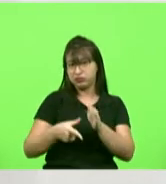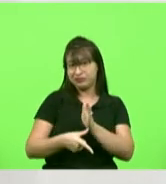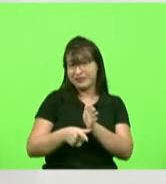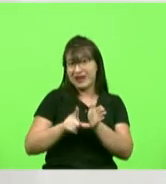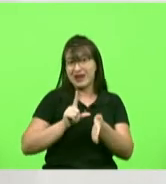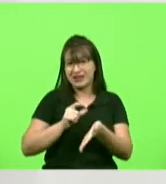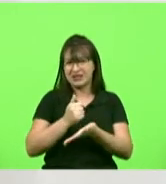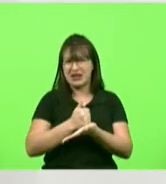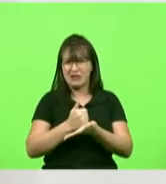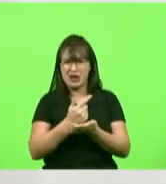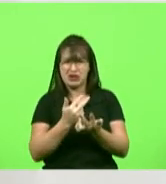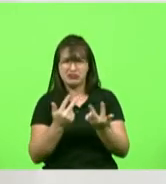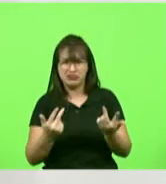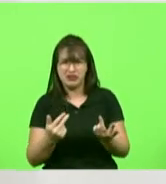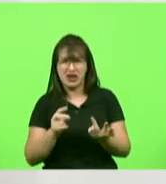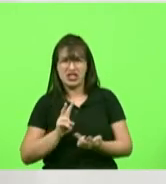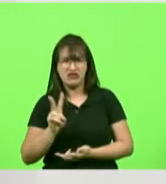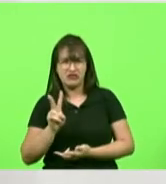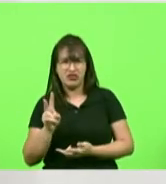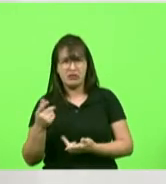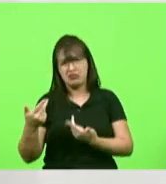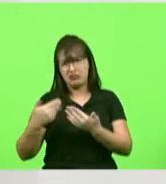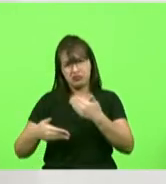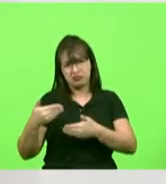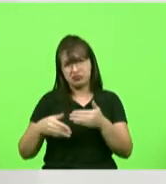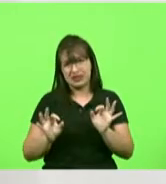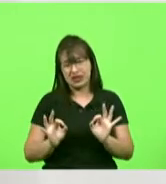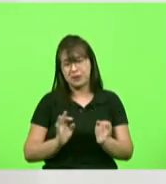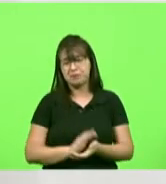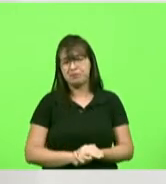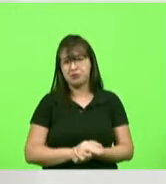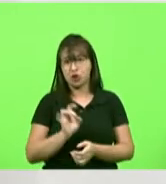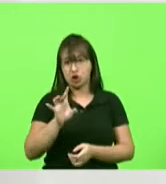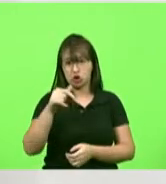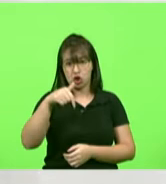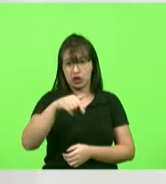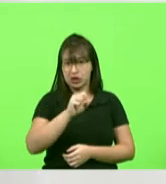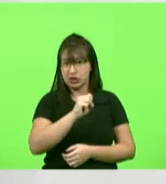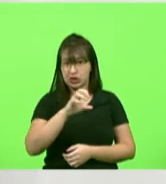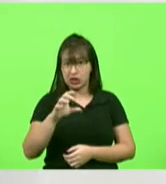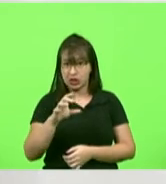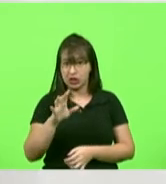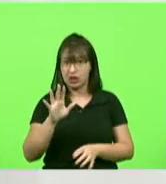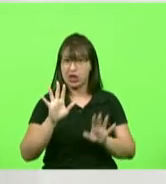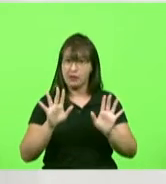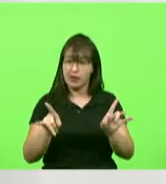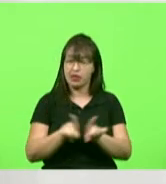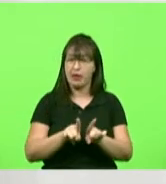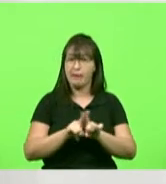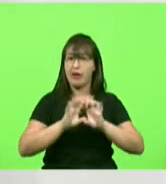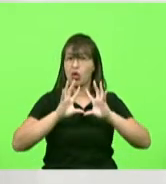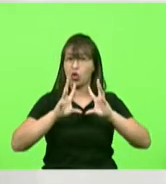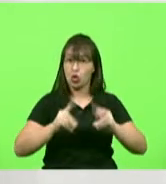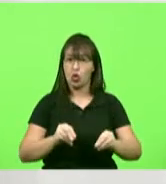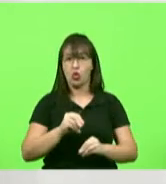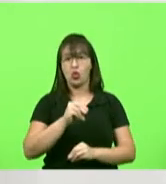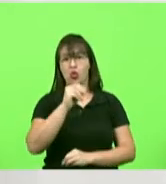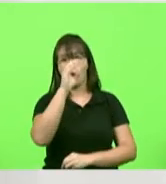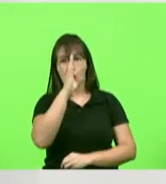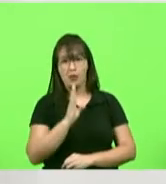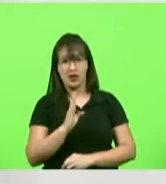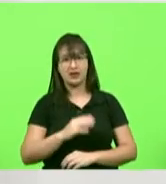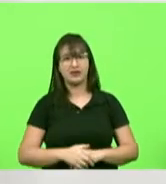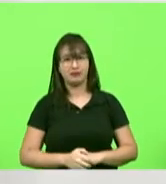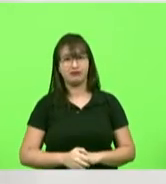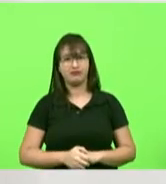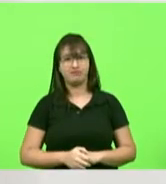um belo exemplo a ser seguido pelos seus pares prefeitos não só em Santa Catarina como em todo o Brasil inclusive isso vai render uma